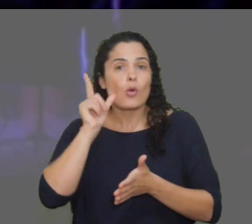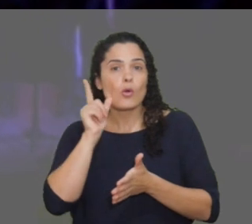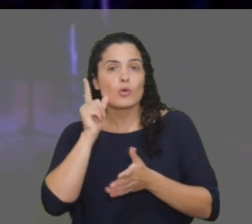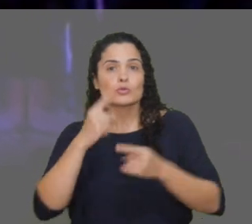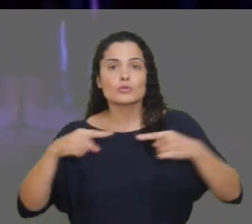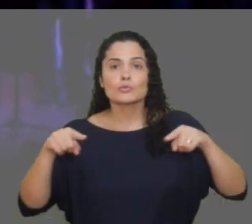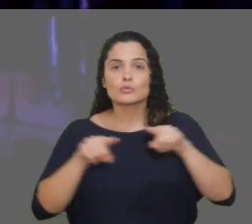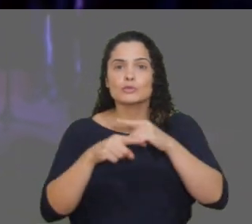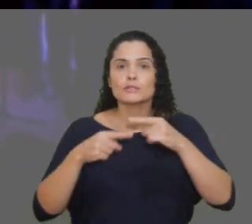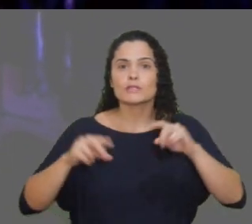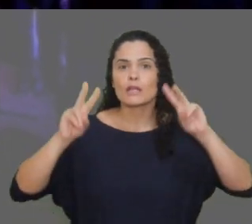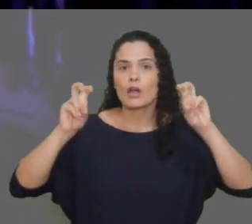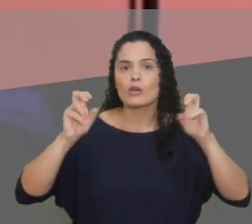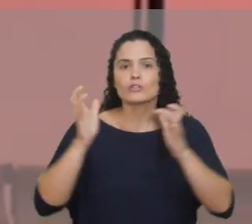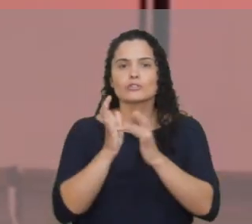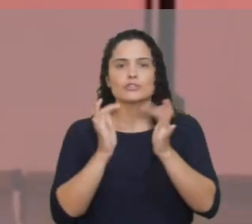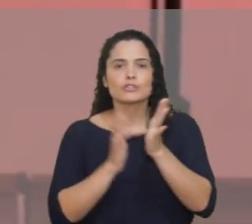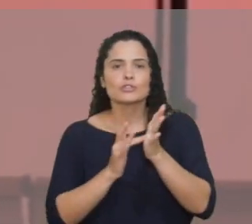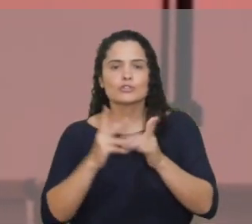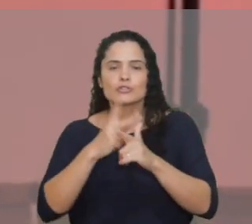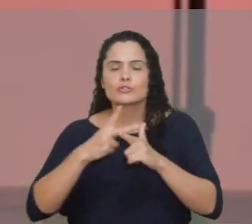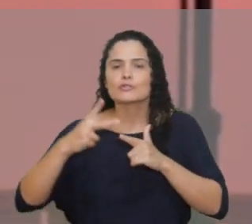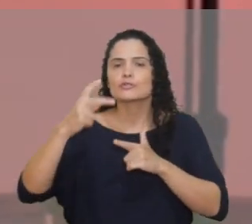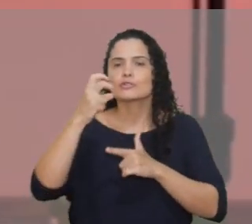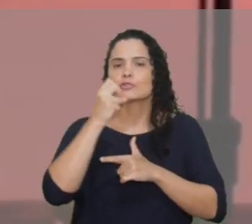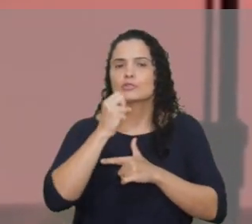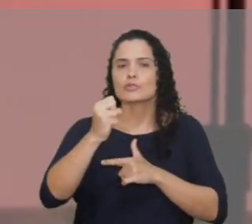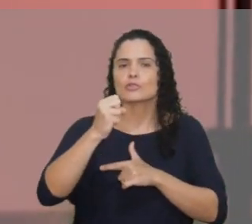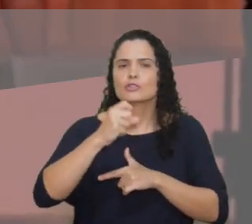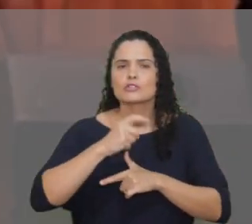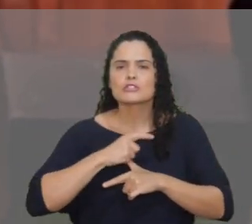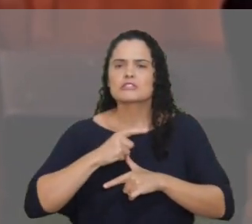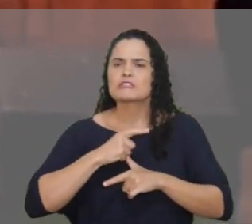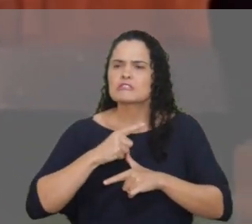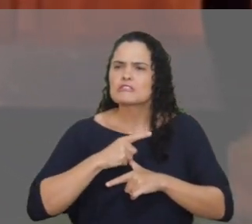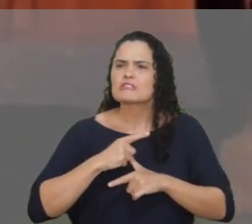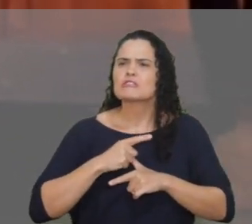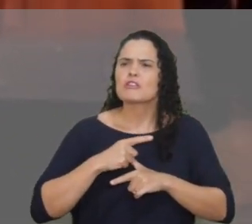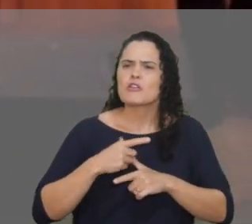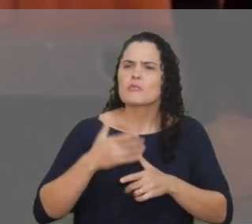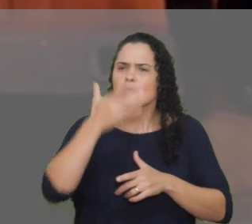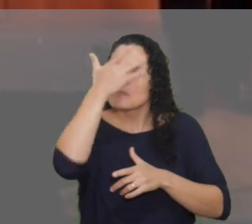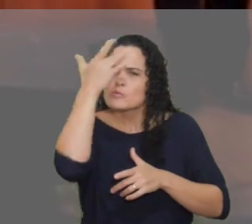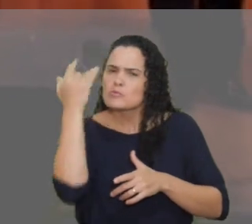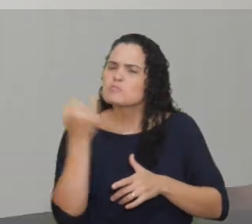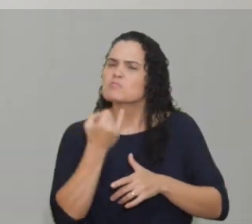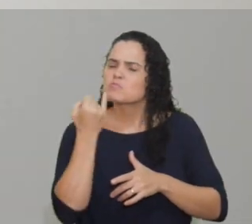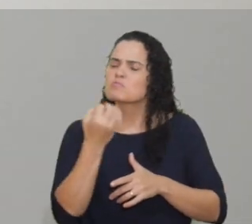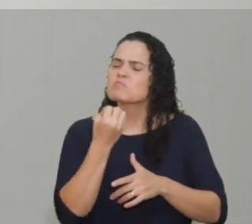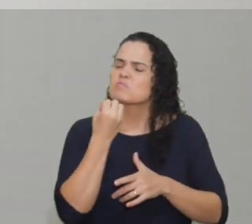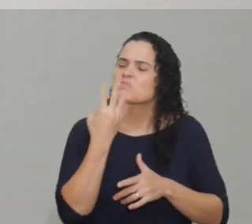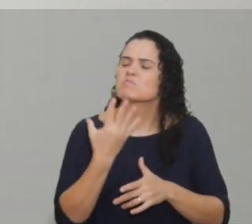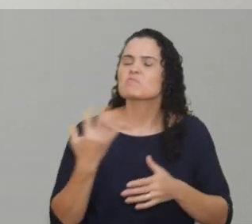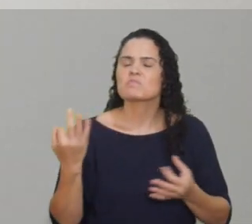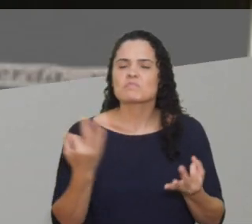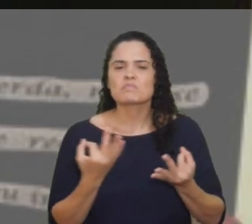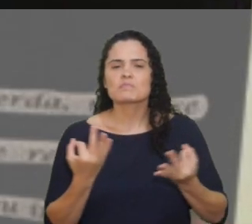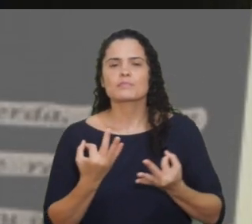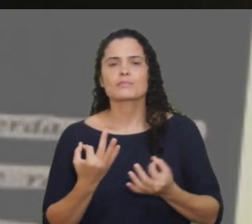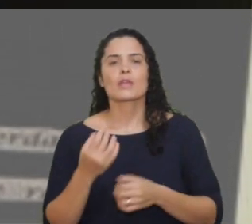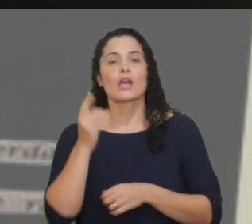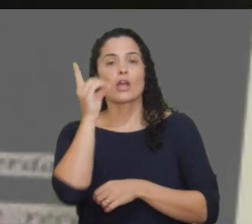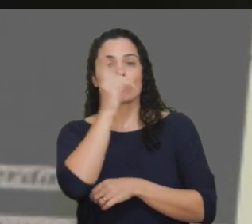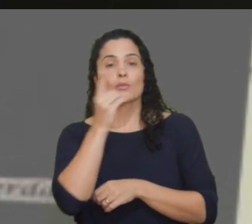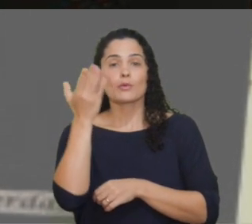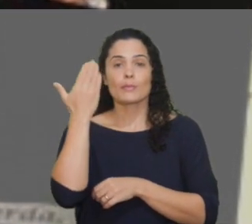grande coro de amigos, com participação da cantora Cristiane Carvalho, grupo irmão e vocal alto. Domingo passado, Dia das